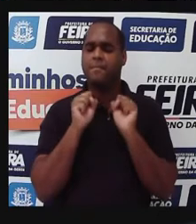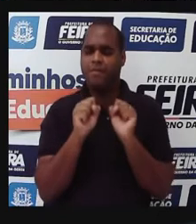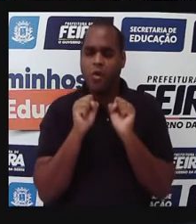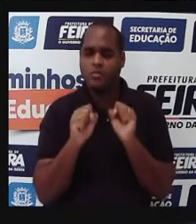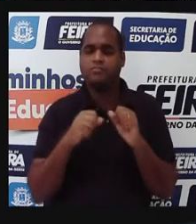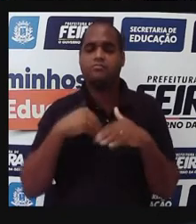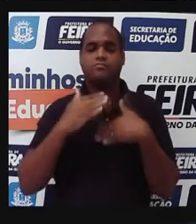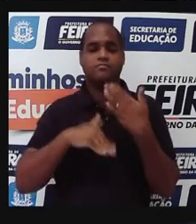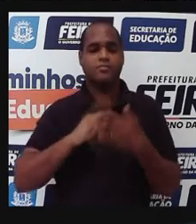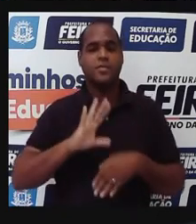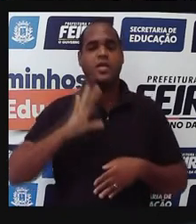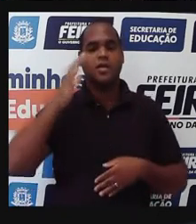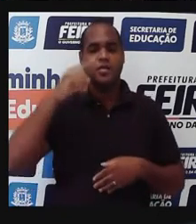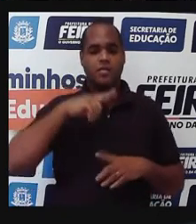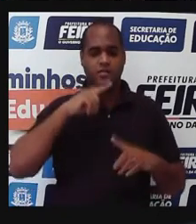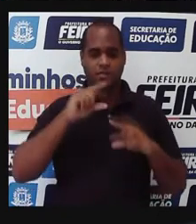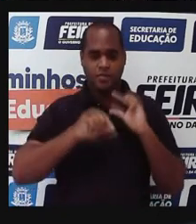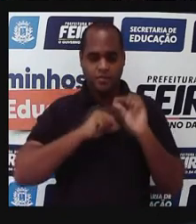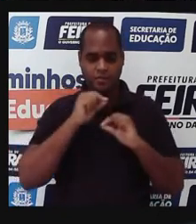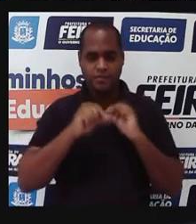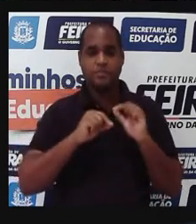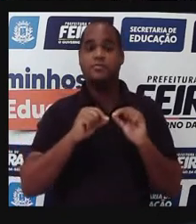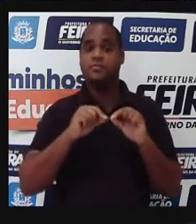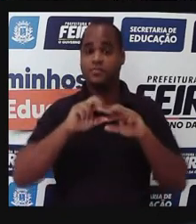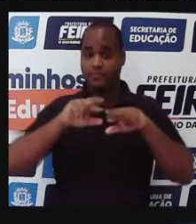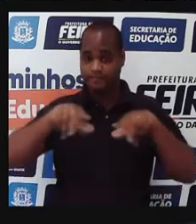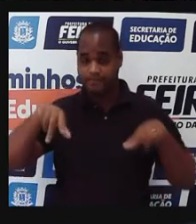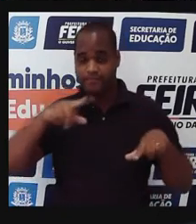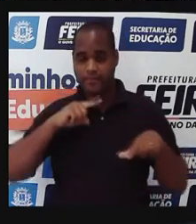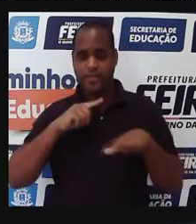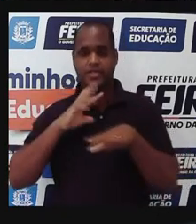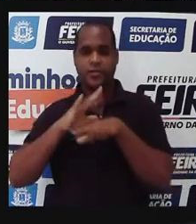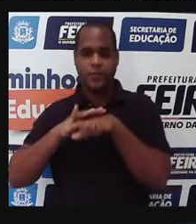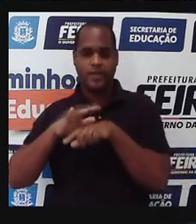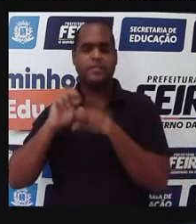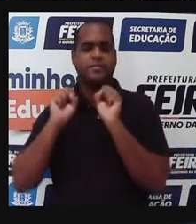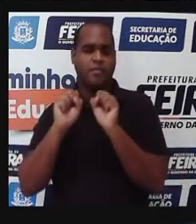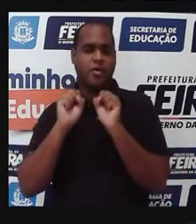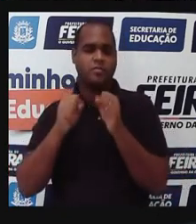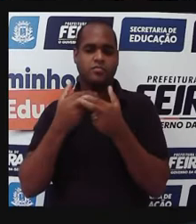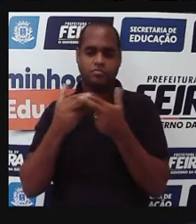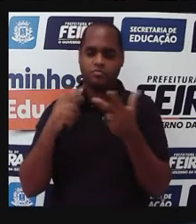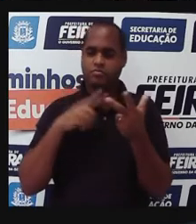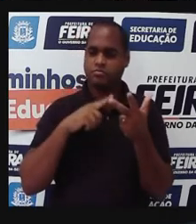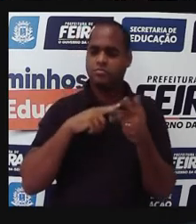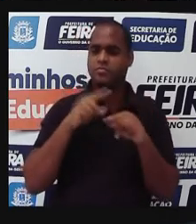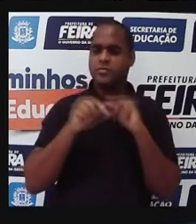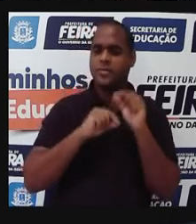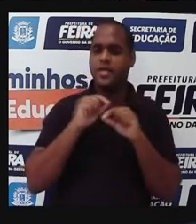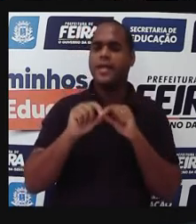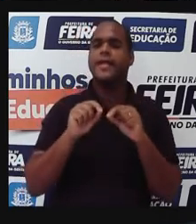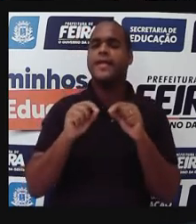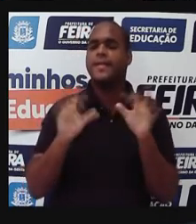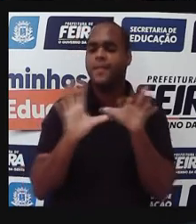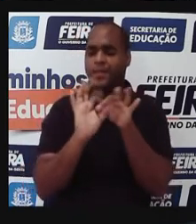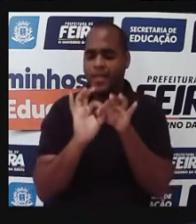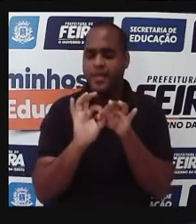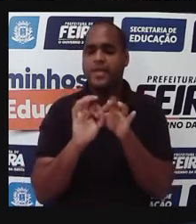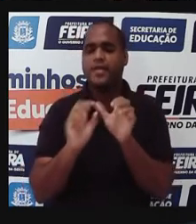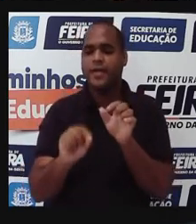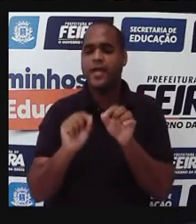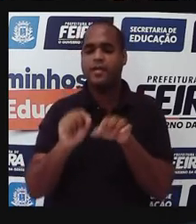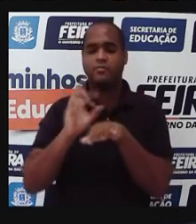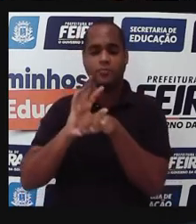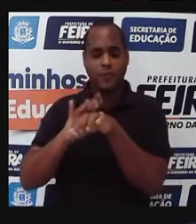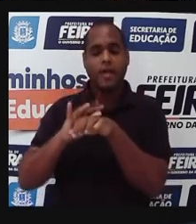causar doenças, pode infectar nós, seres humanos, né, e o que que ela tem a ver com as doenças